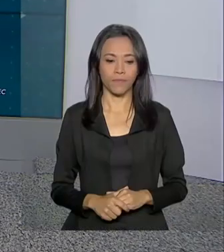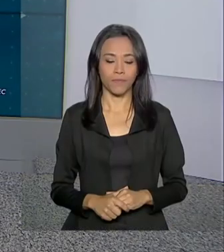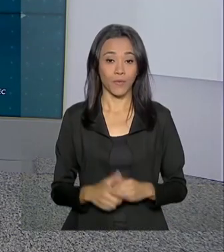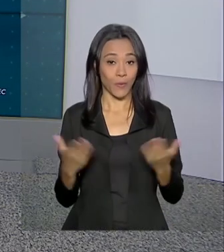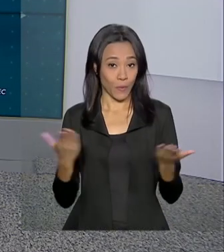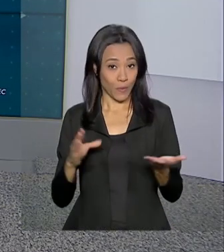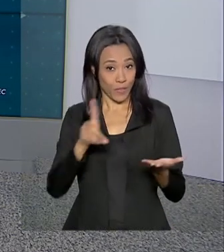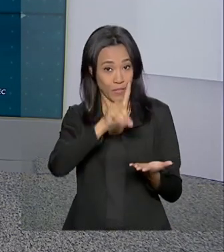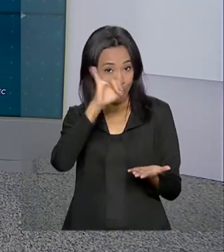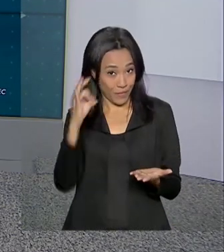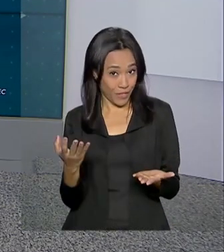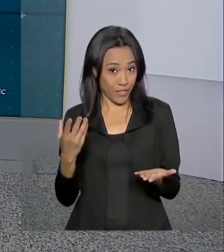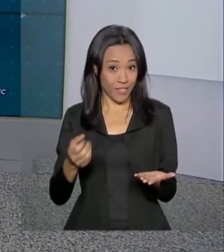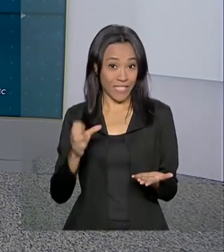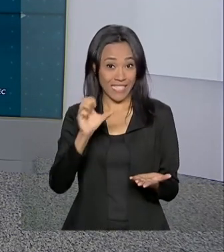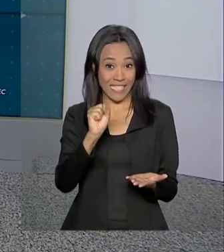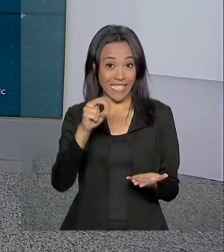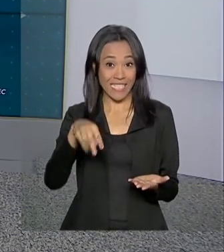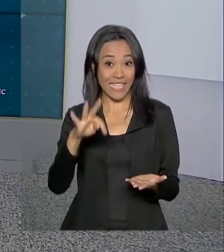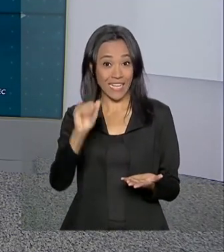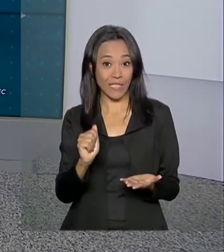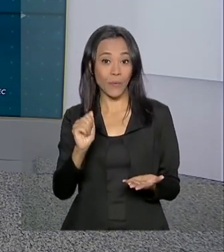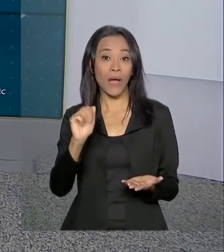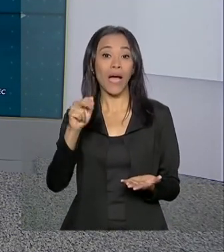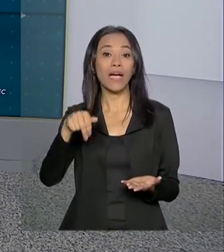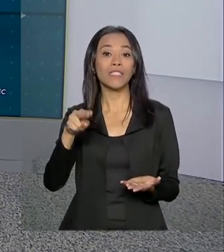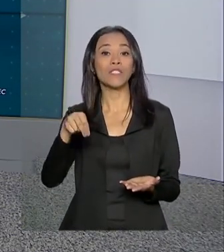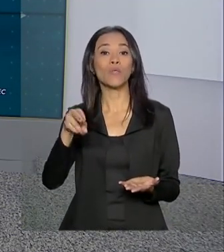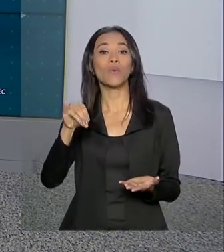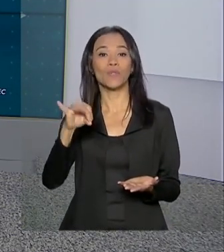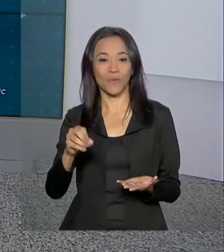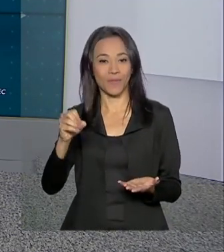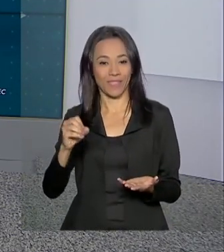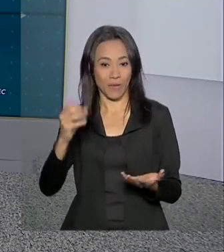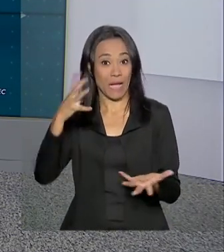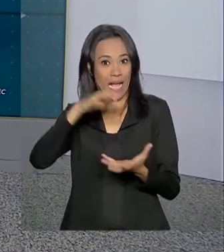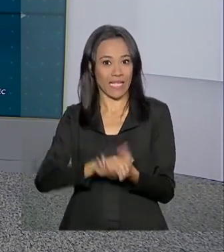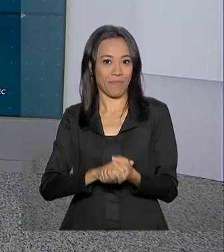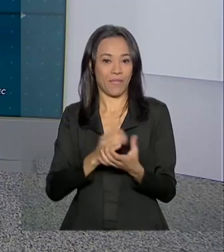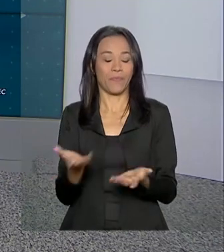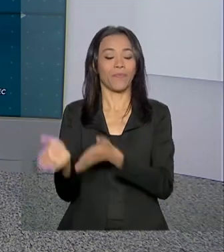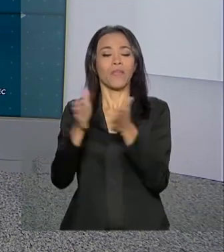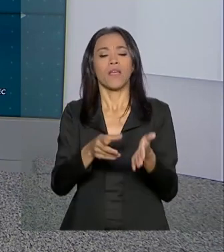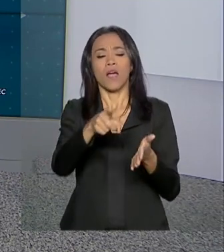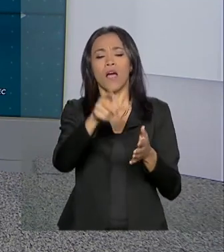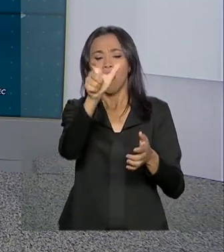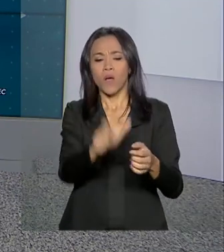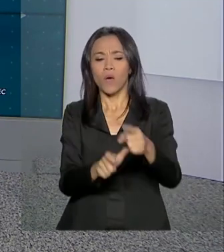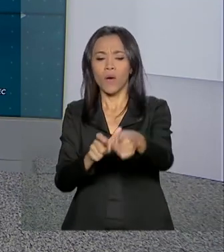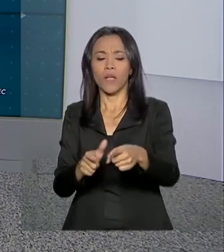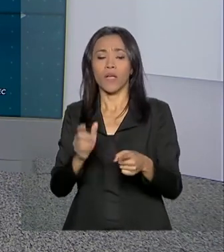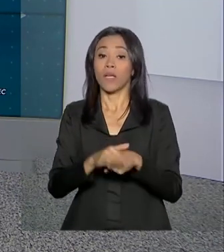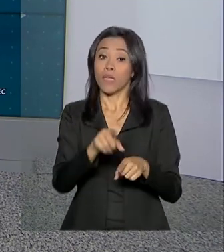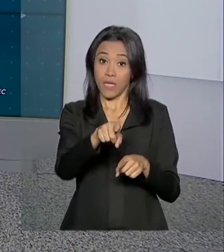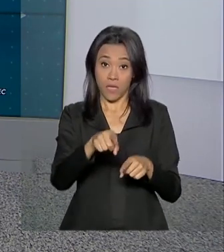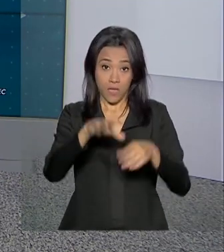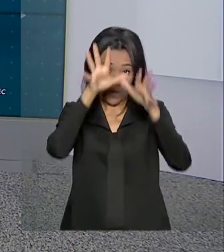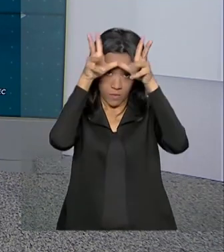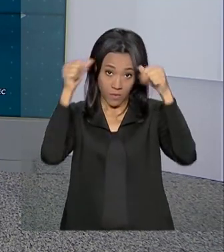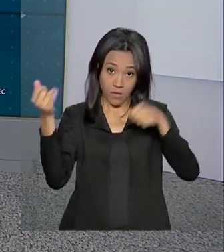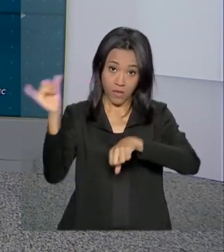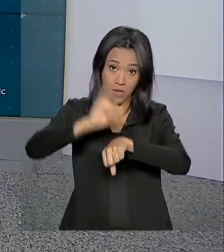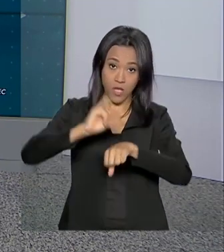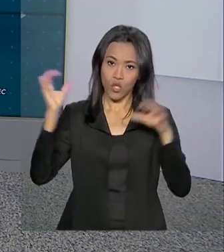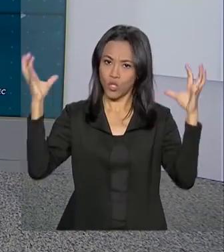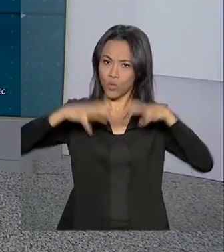Hoje é o dia de Santo Antônio, o santo casamenteiro. Vamos então aqui ao nosso mapa? Olha só, em Rio Branco nós temos pancadas de chuva na parte da tarde.